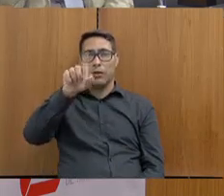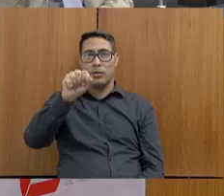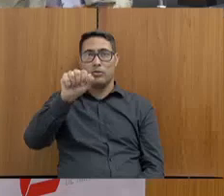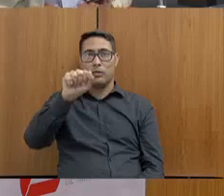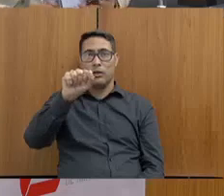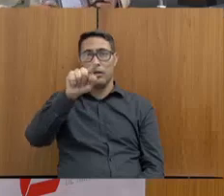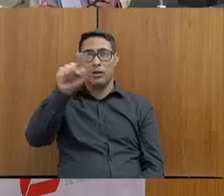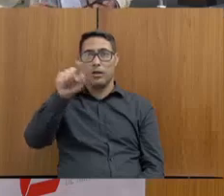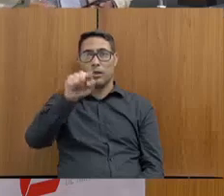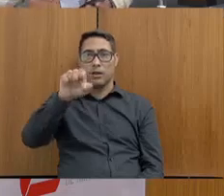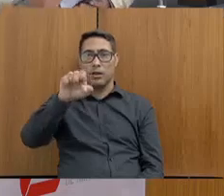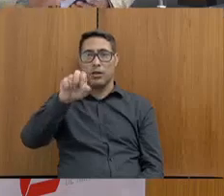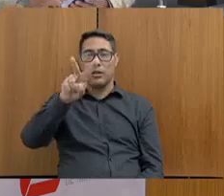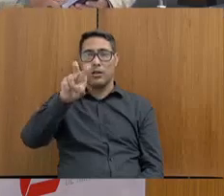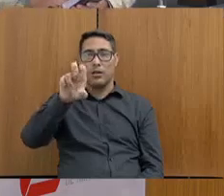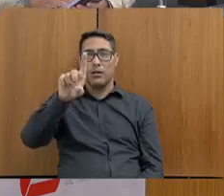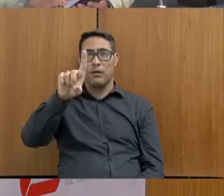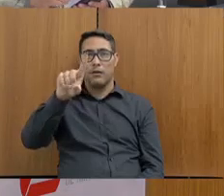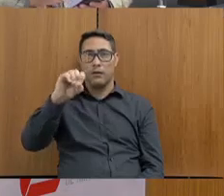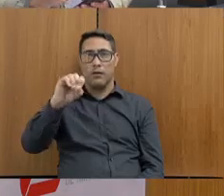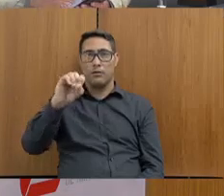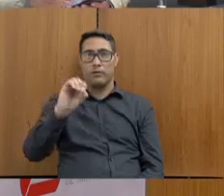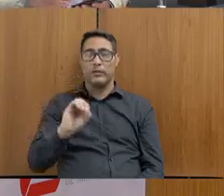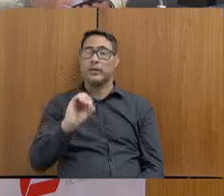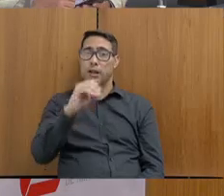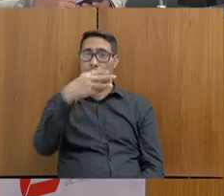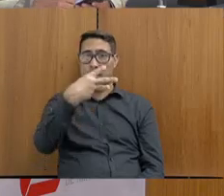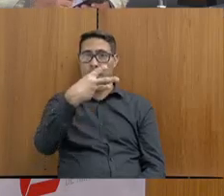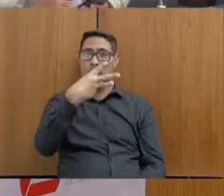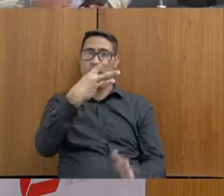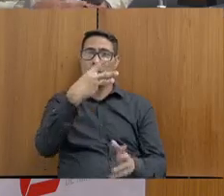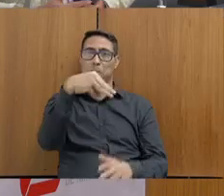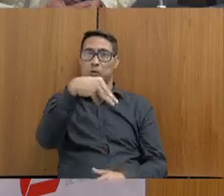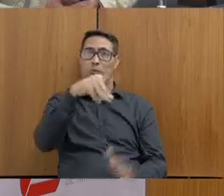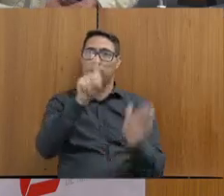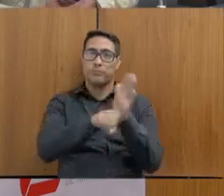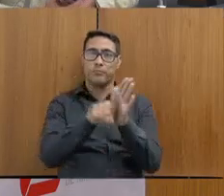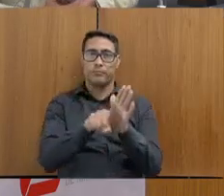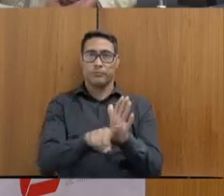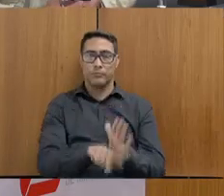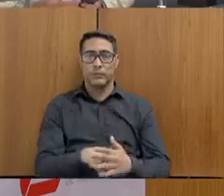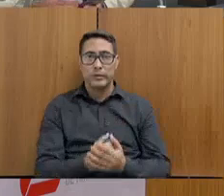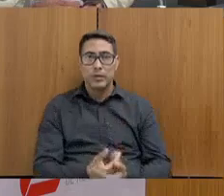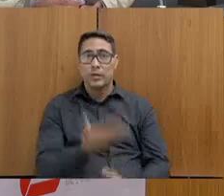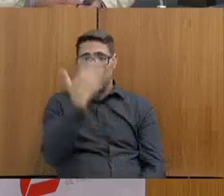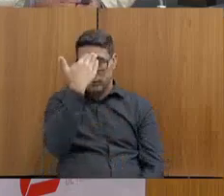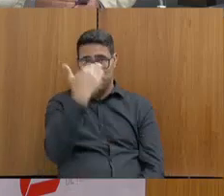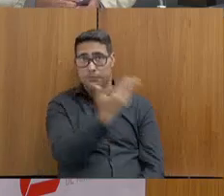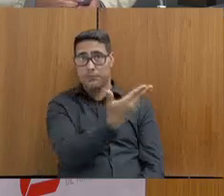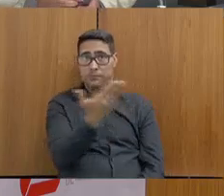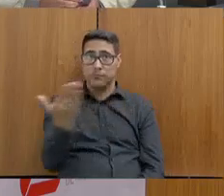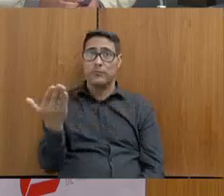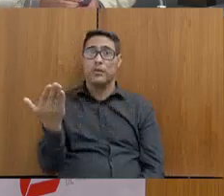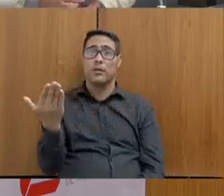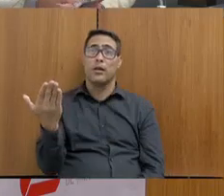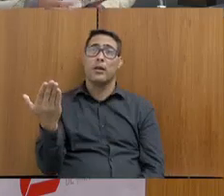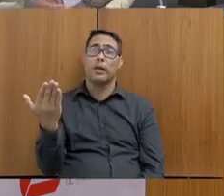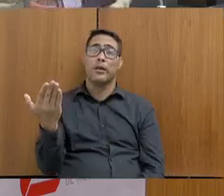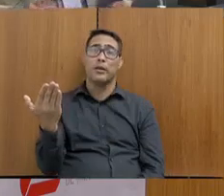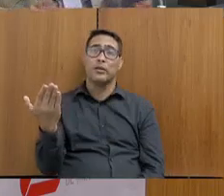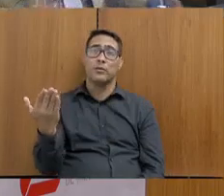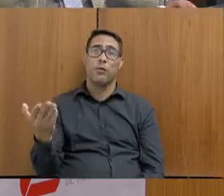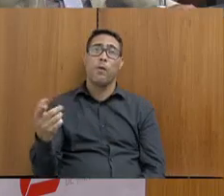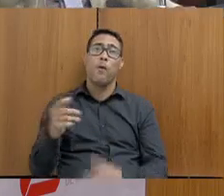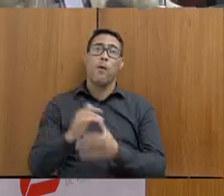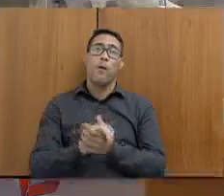tem também três minutos para as suas perguntas. Deputado. Obrigado, presidente, deputado Cristiano Xavier. Quero, mais uma vez